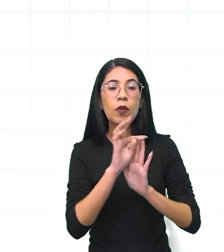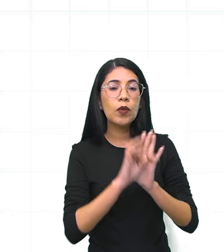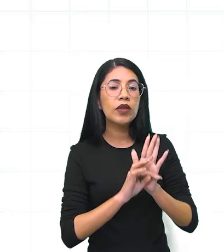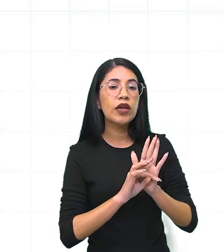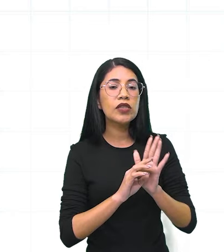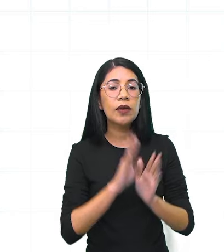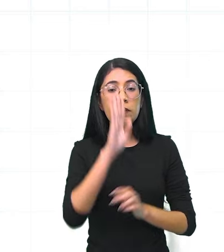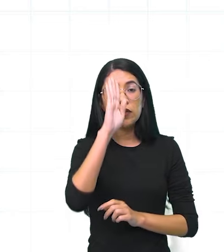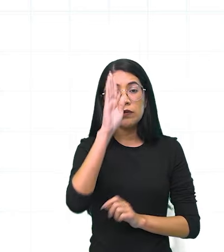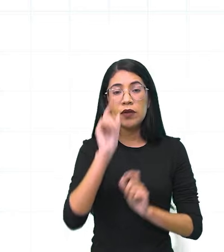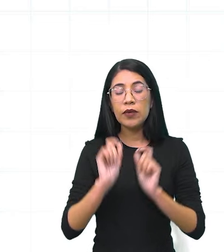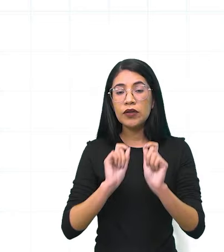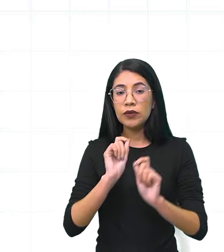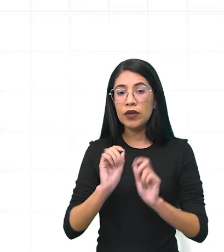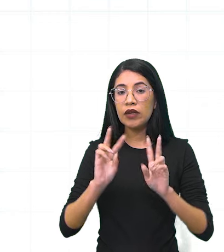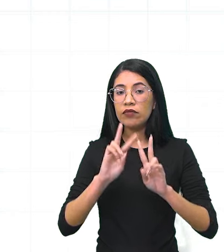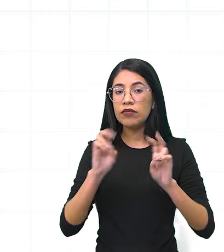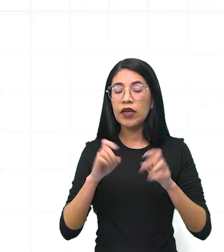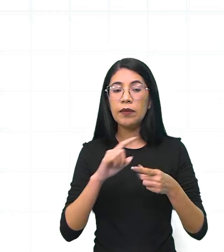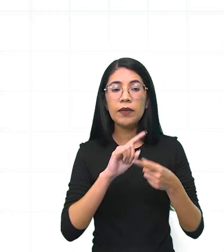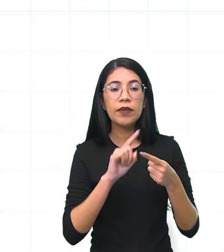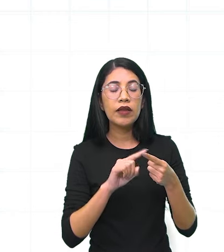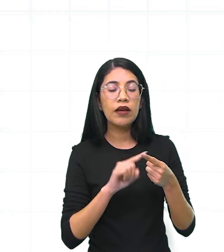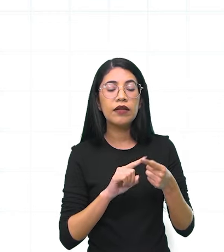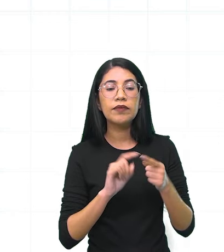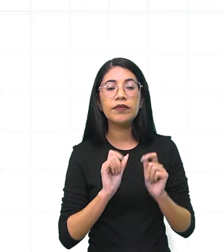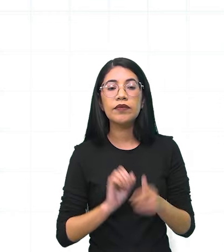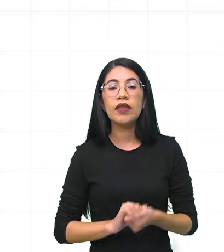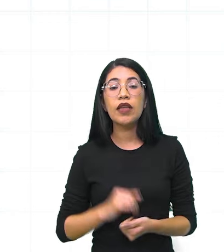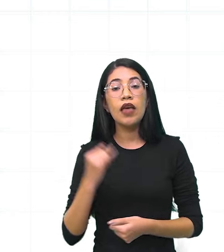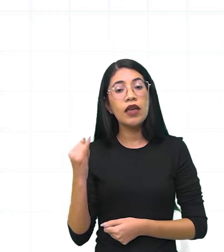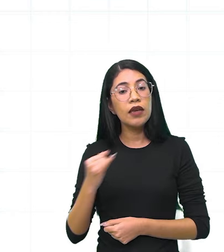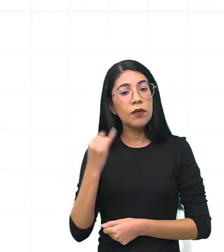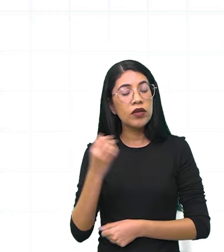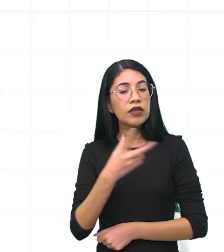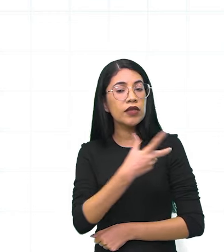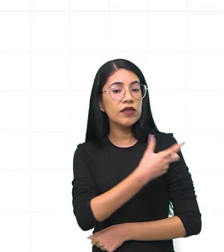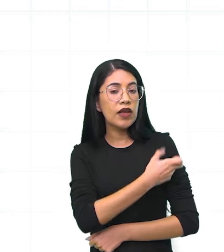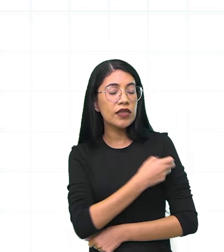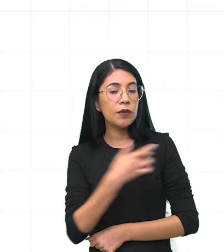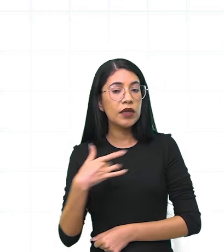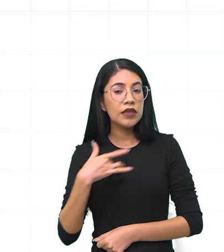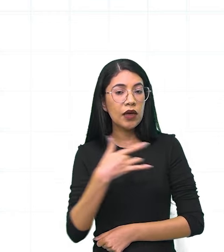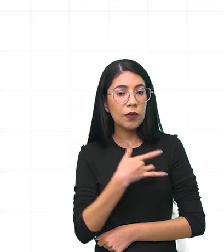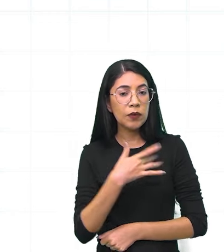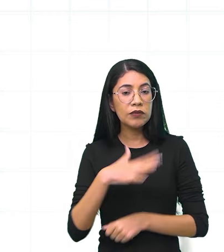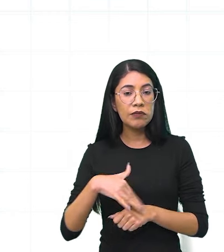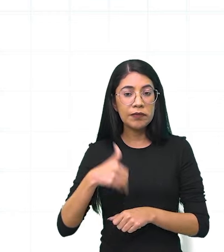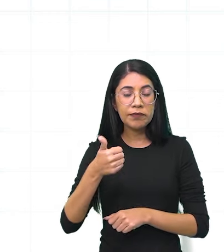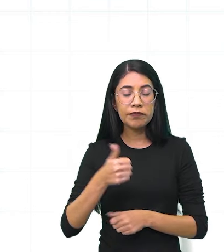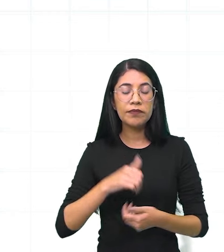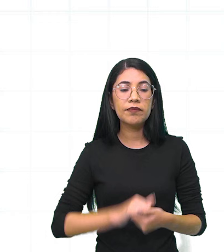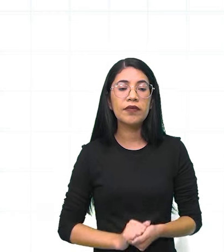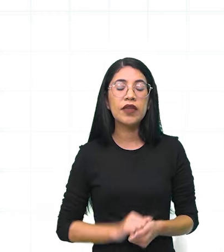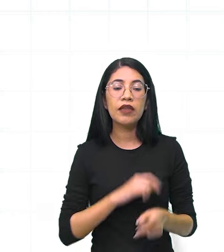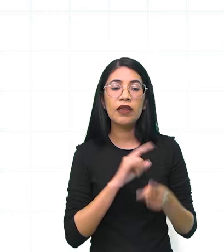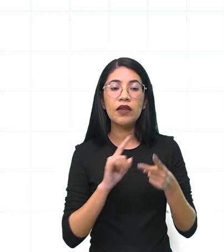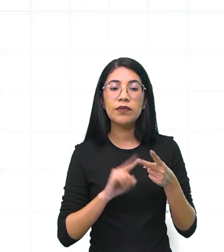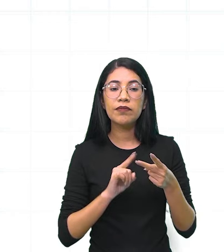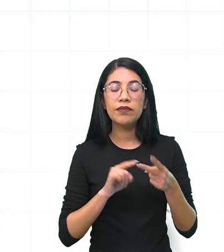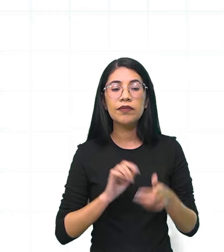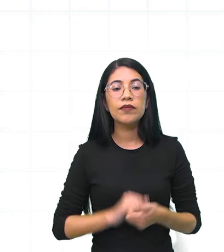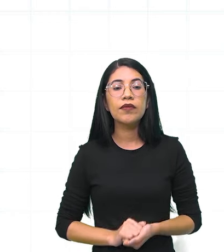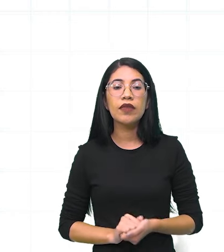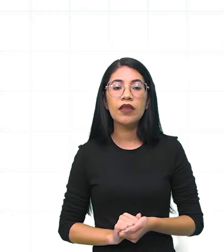sobre... Letra A, a importância das vacinas para a nossa saúde. Letra